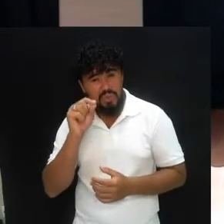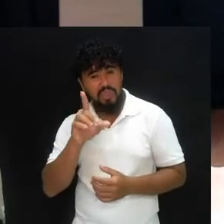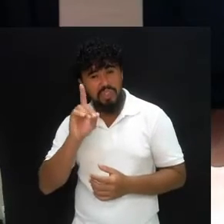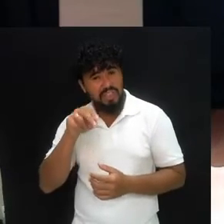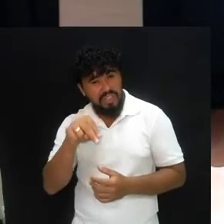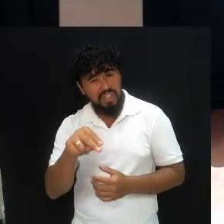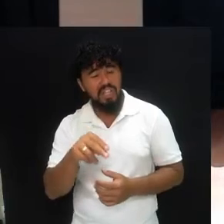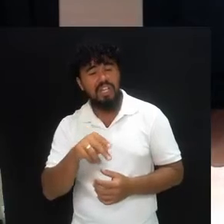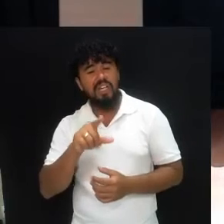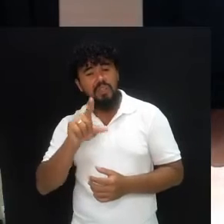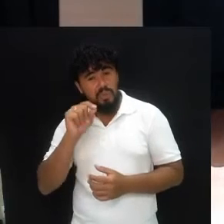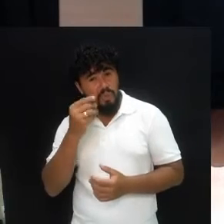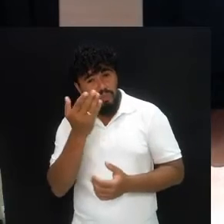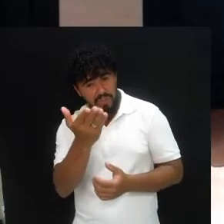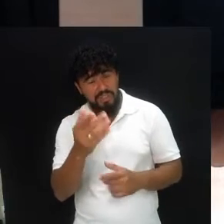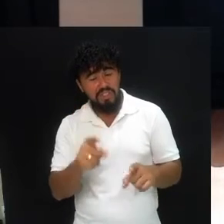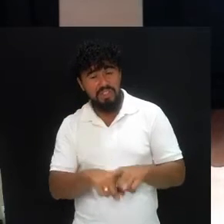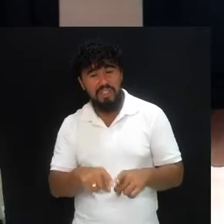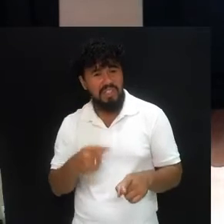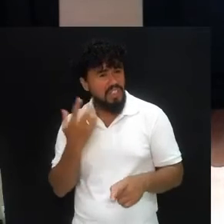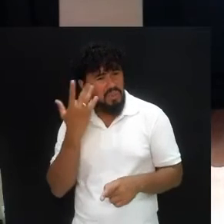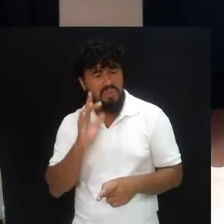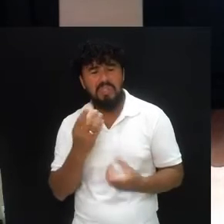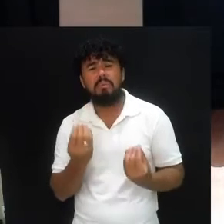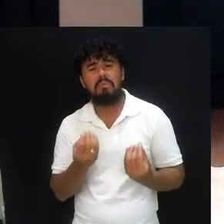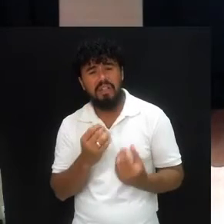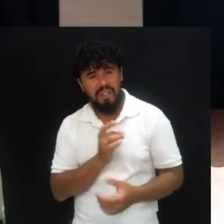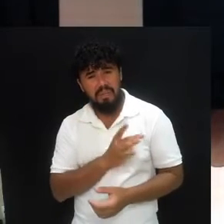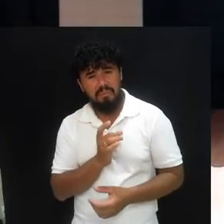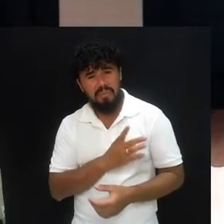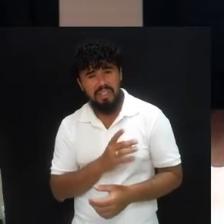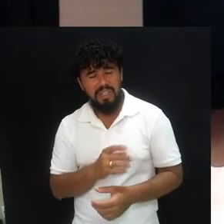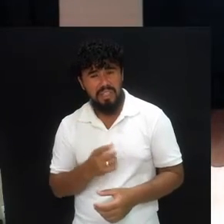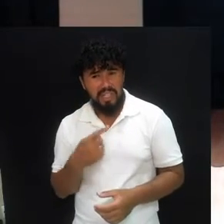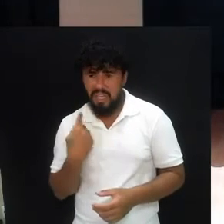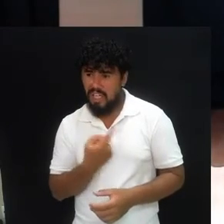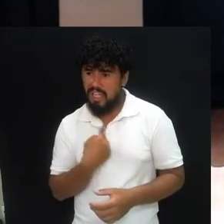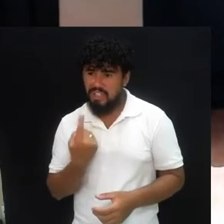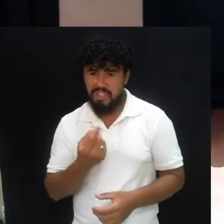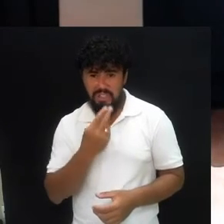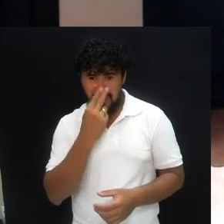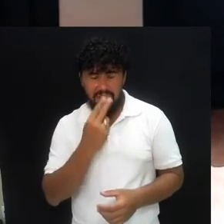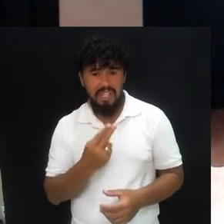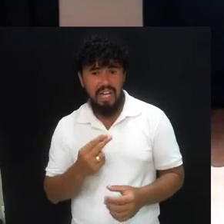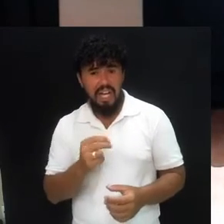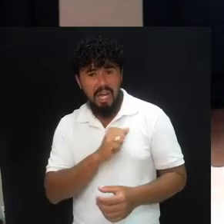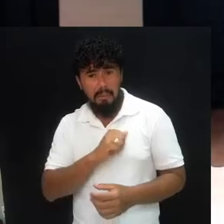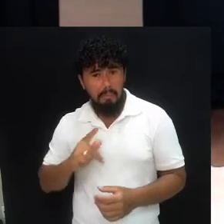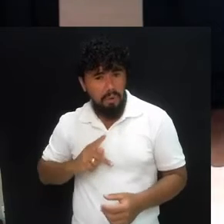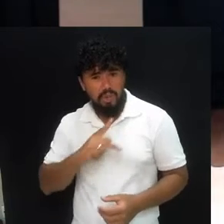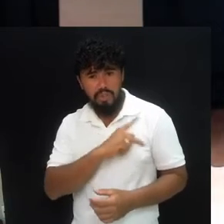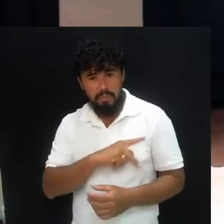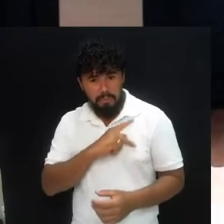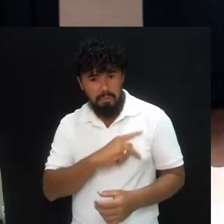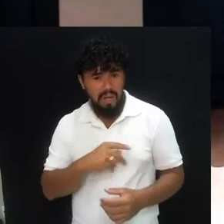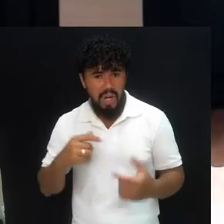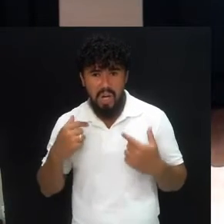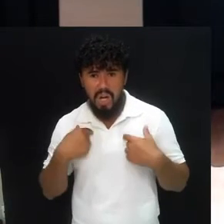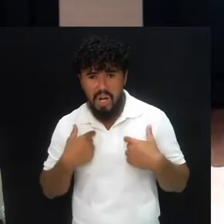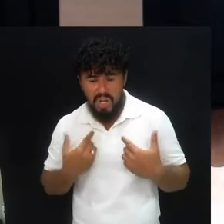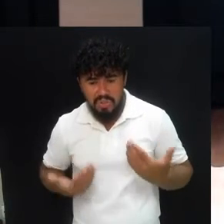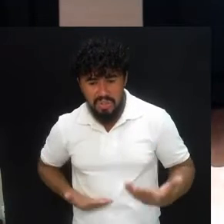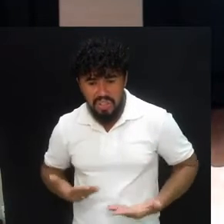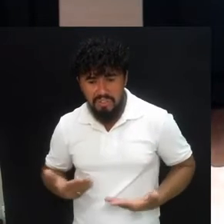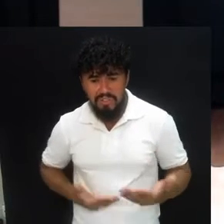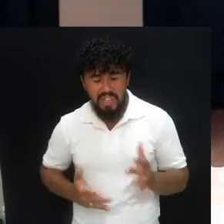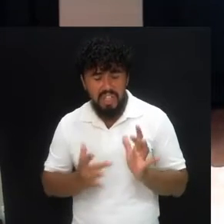foi. Eu não entendo por que tanto medo da morte. Por que os cristãos têm tanto medo? O apóstolo Paulo disse para mim, viver é Cristo e morrer é lucro.